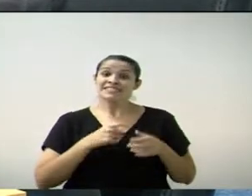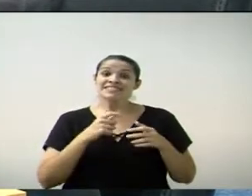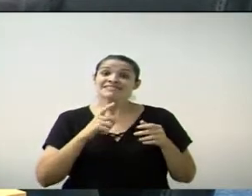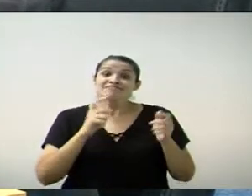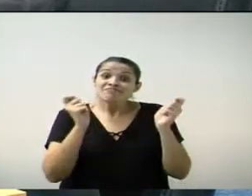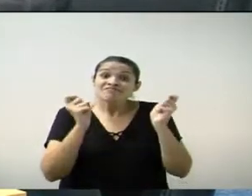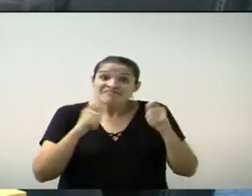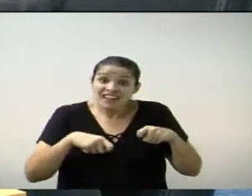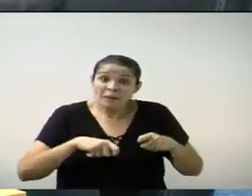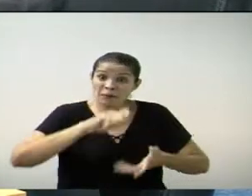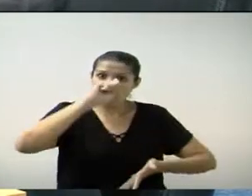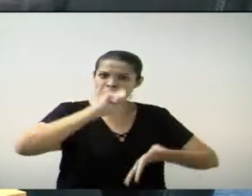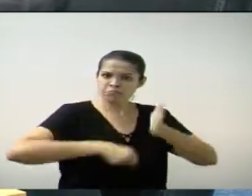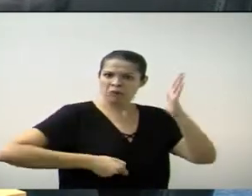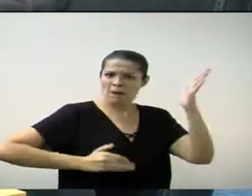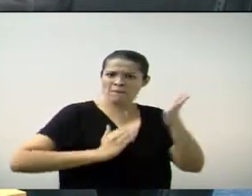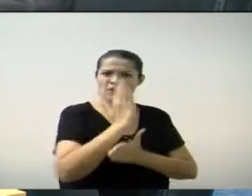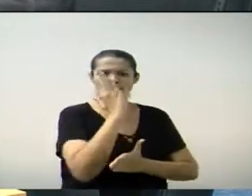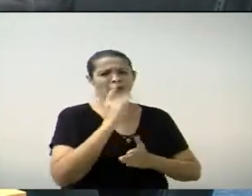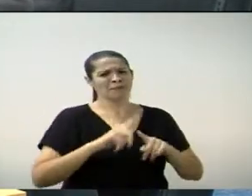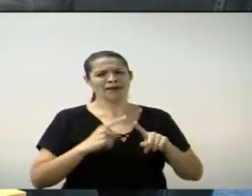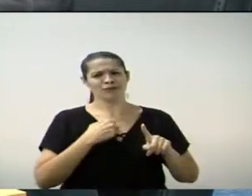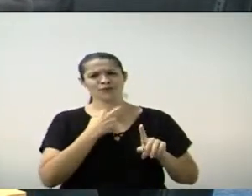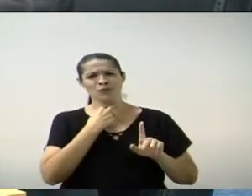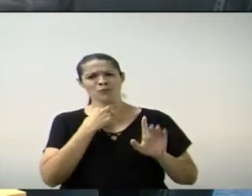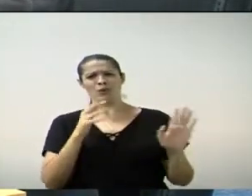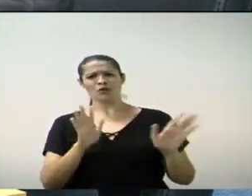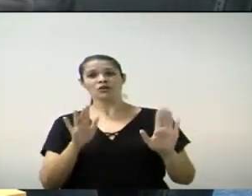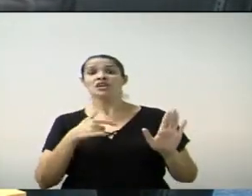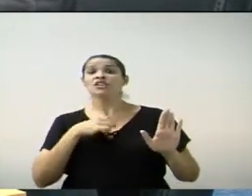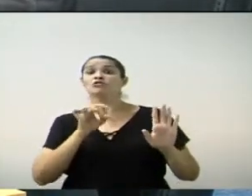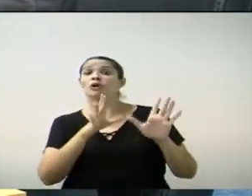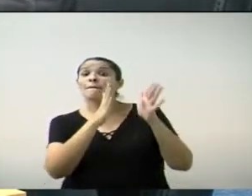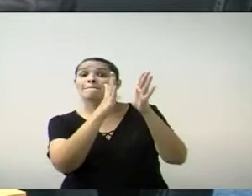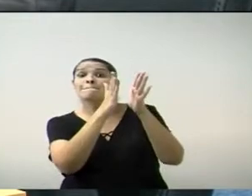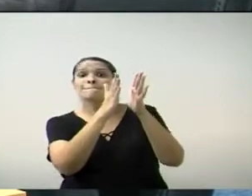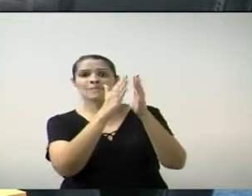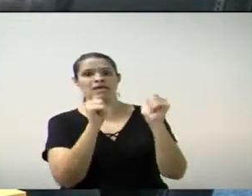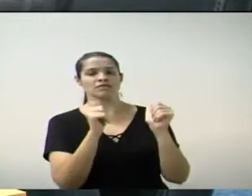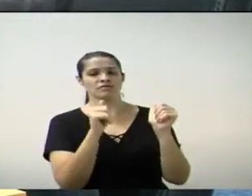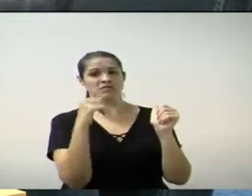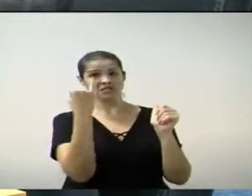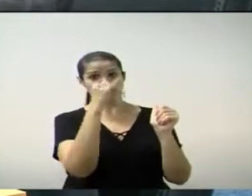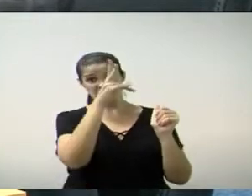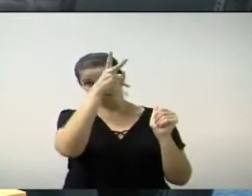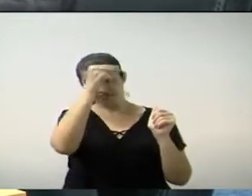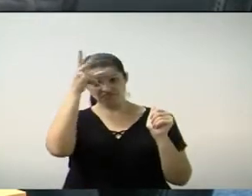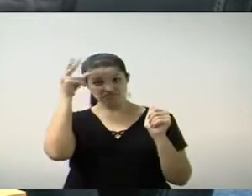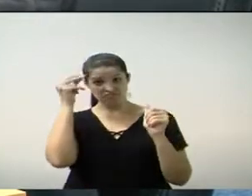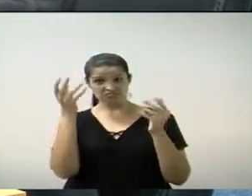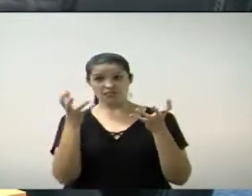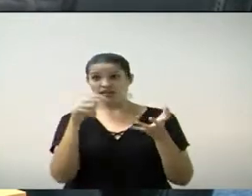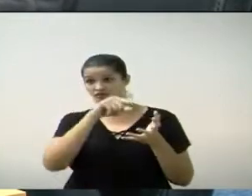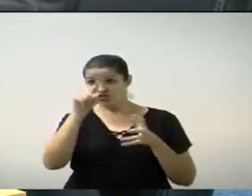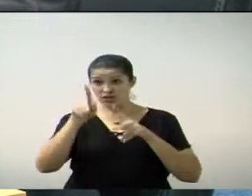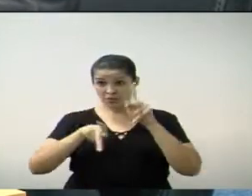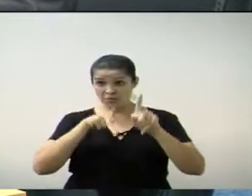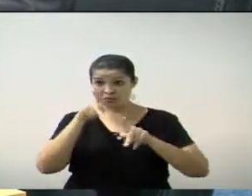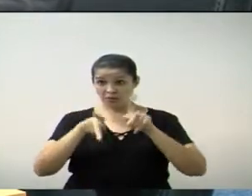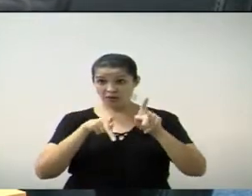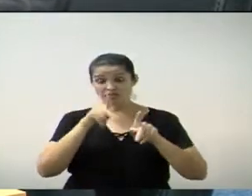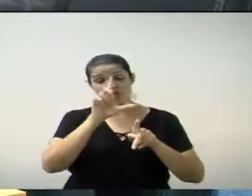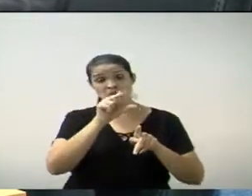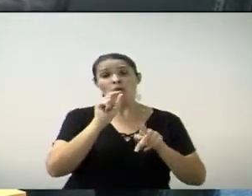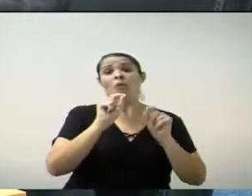a minha o trabalho, entendeu? Fiscalizar, mostrar o que é importante para a cidade e a população aí fica a critério de definir o que é melhor e que não é para a cidade.